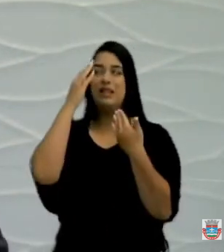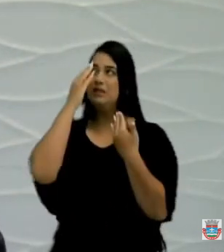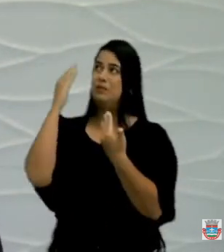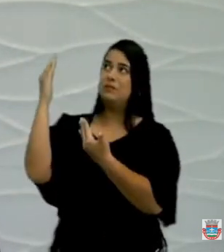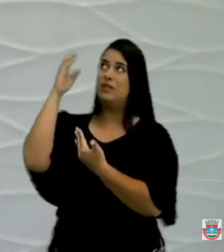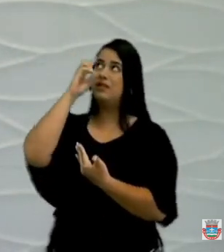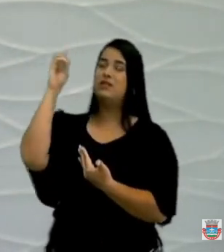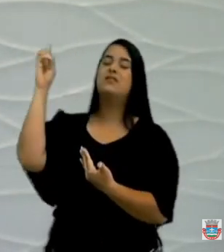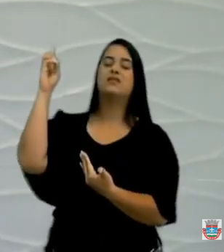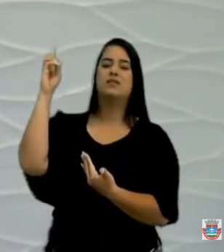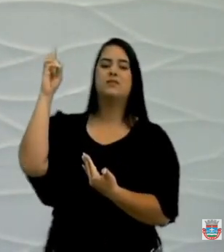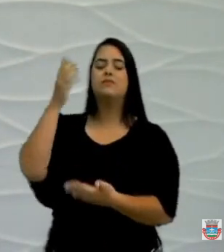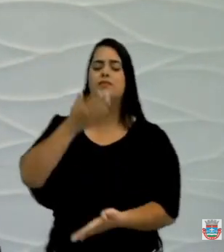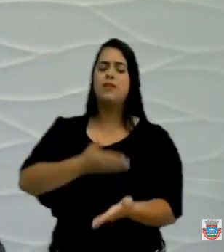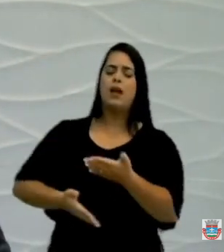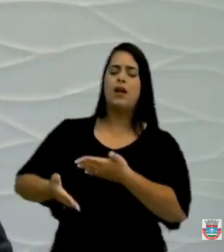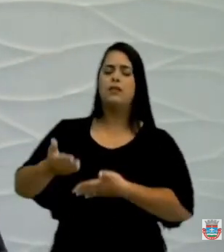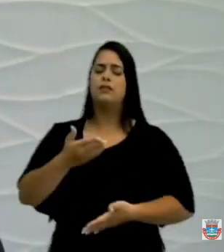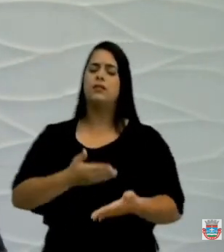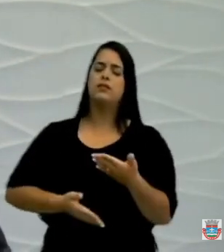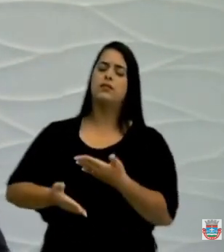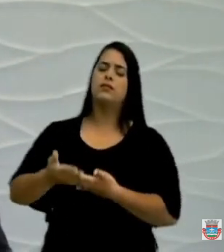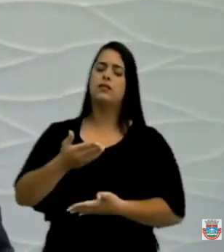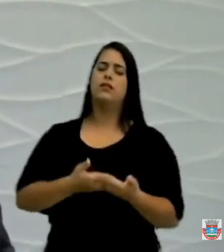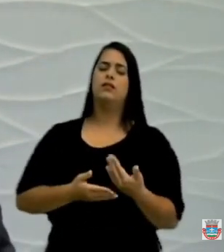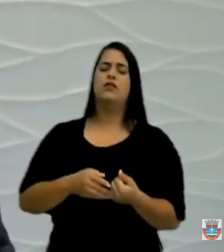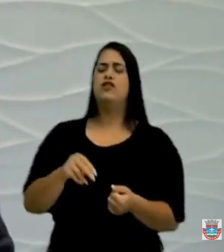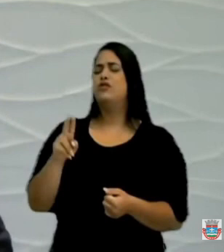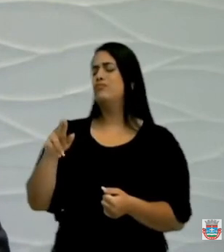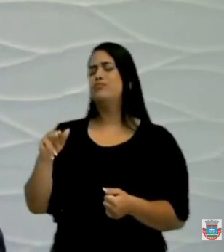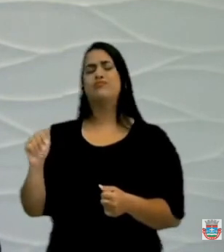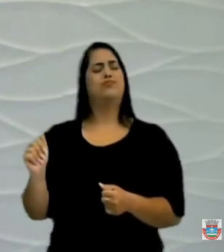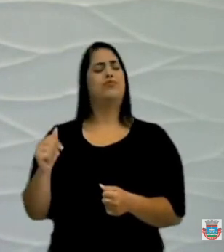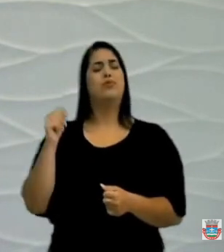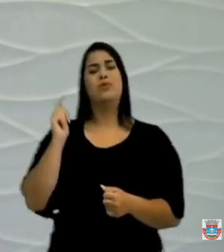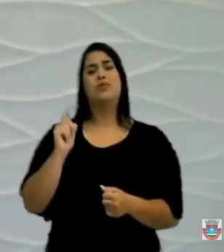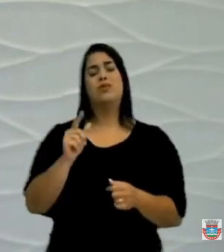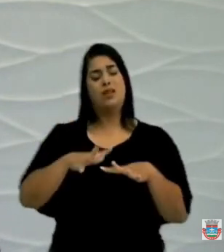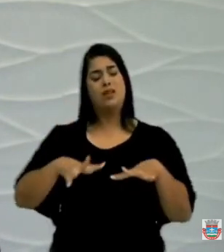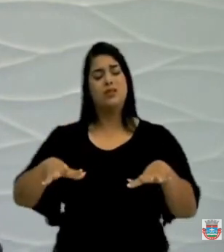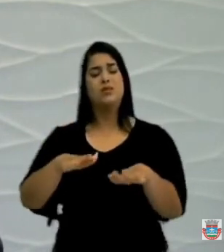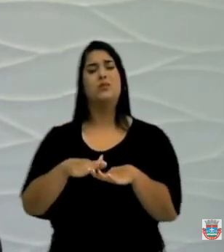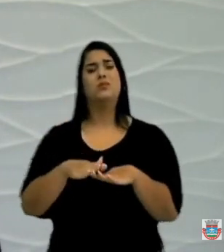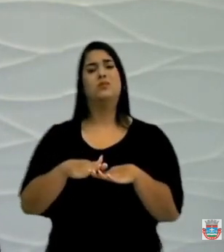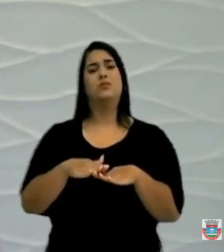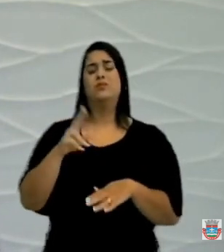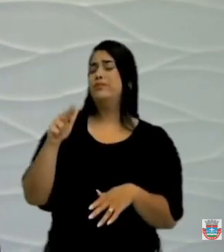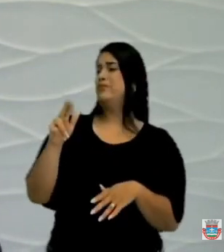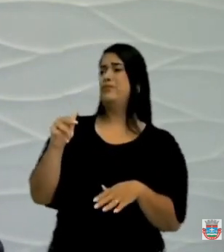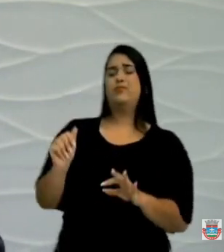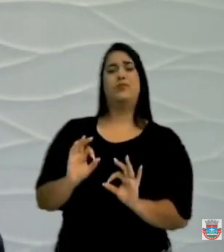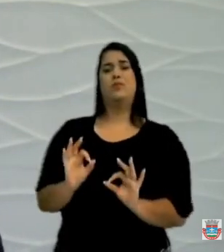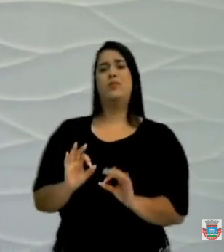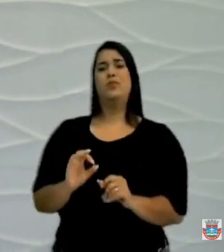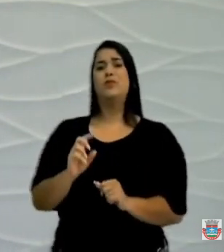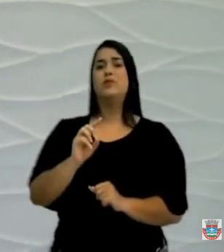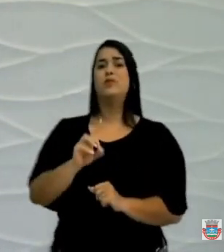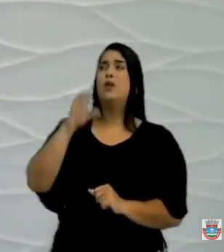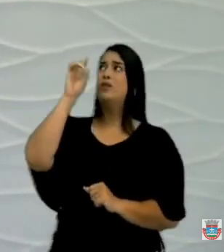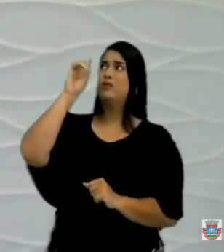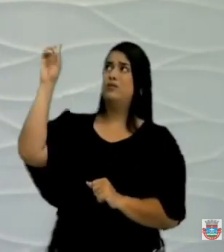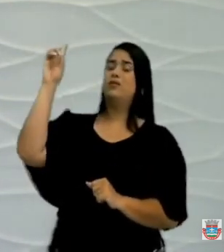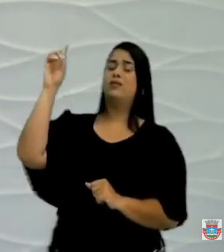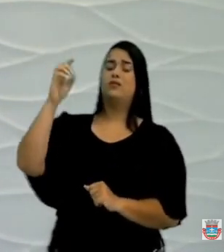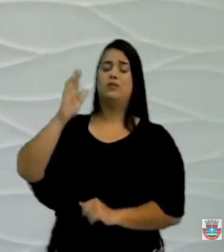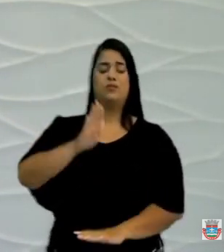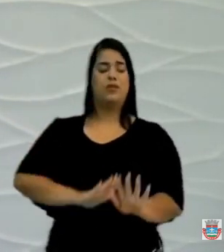estamos atendendo na medida do possível. Nunca a gente consegue atender tudo, nunca nós conseguimos atender tudo, só Deus para